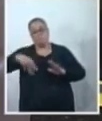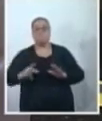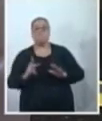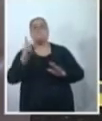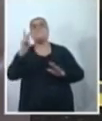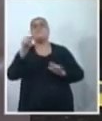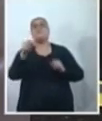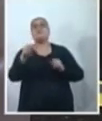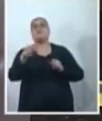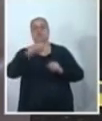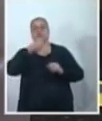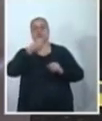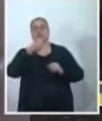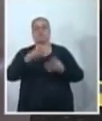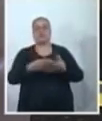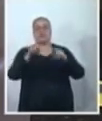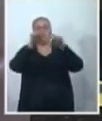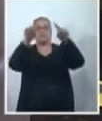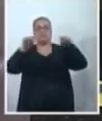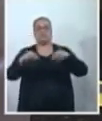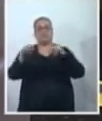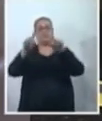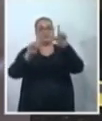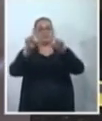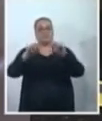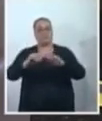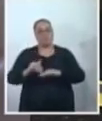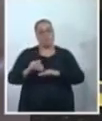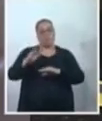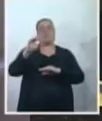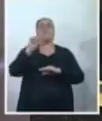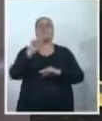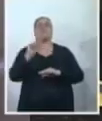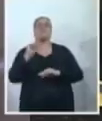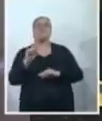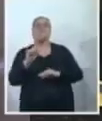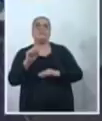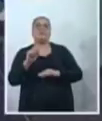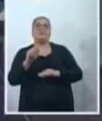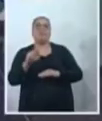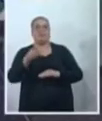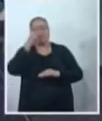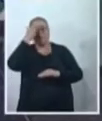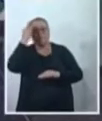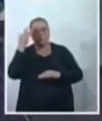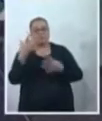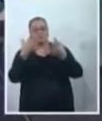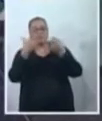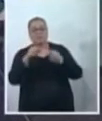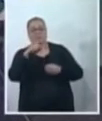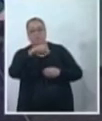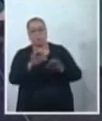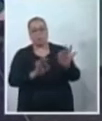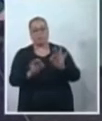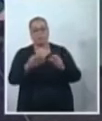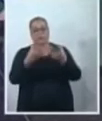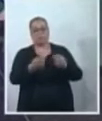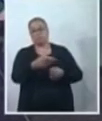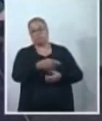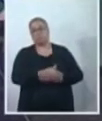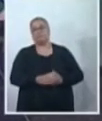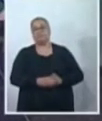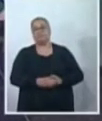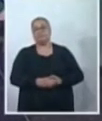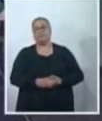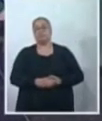para a alocação na cesta Propão. Aumentando, como a vereadora acabou de falar, as pessoas atendidas por esse projeto, por esse programa, não